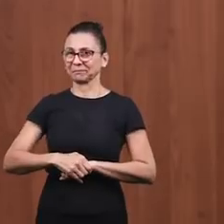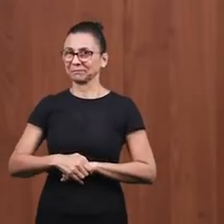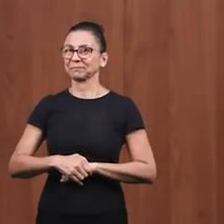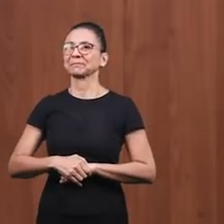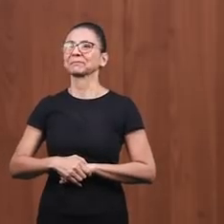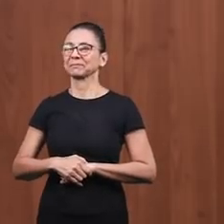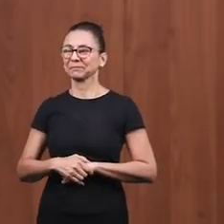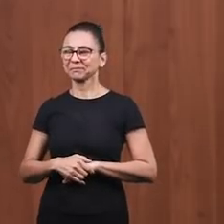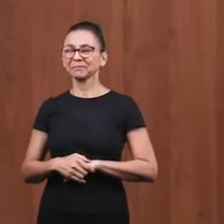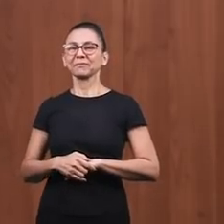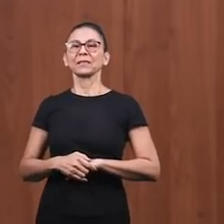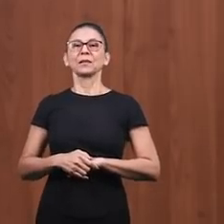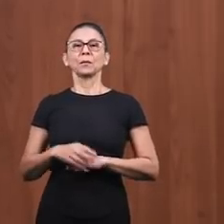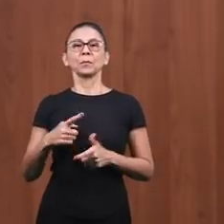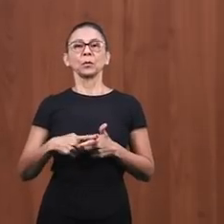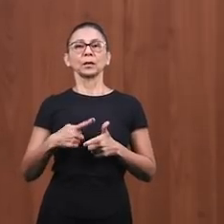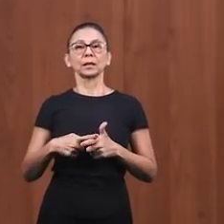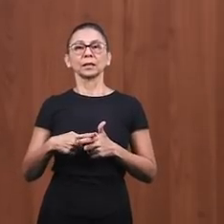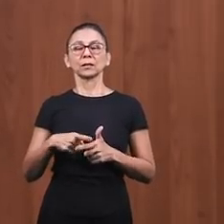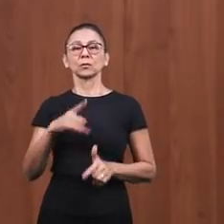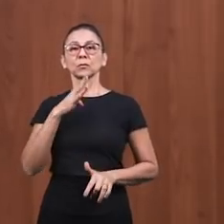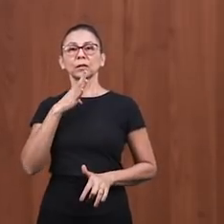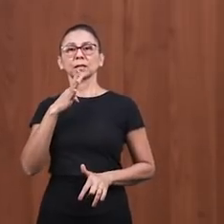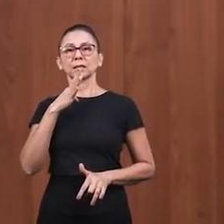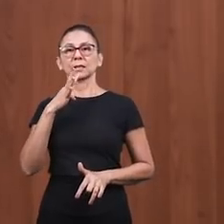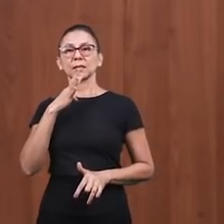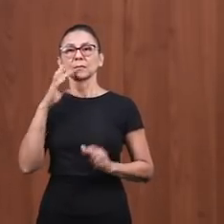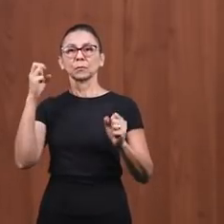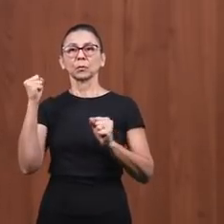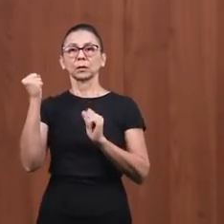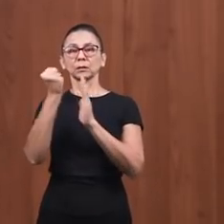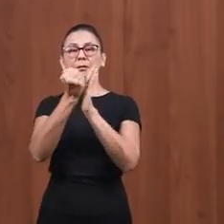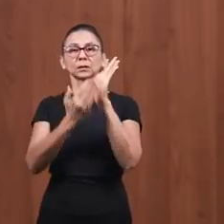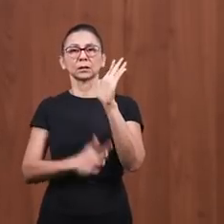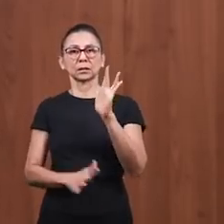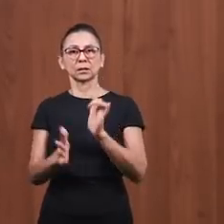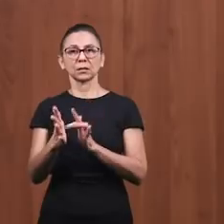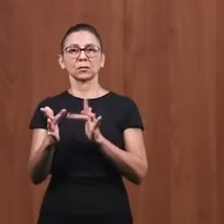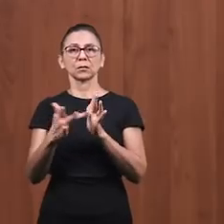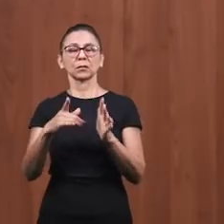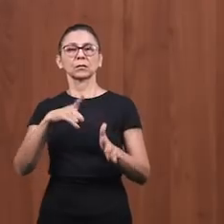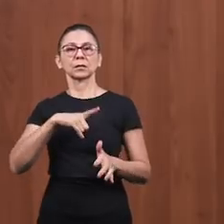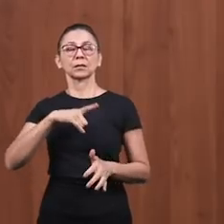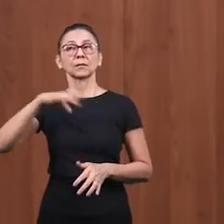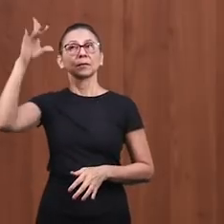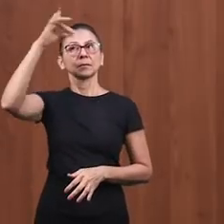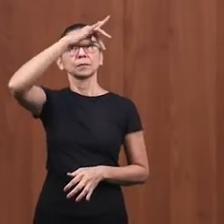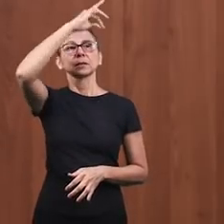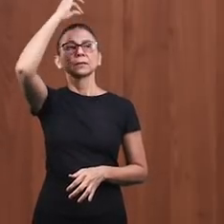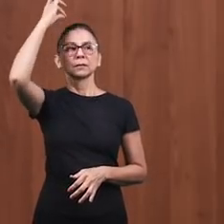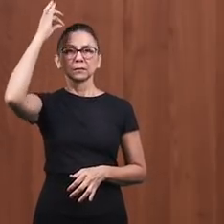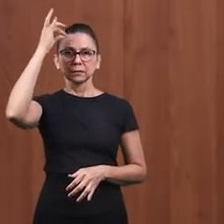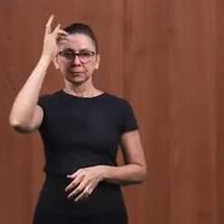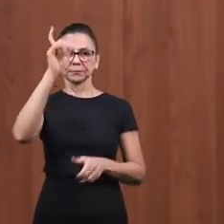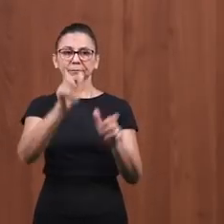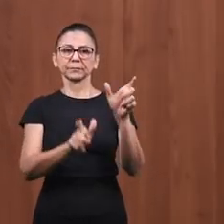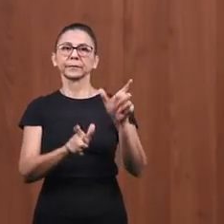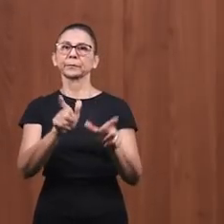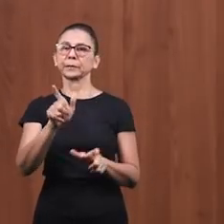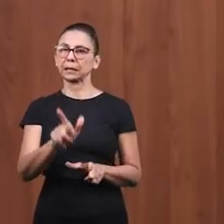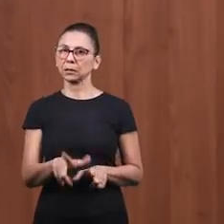Nós recebemos o Espírito Santo. Nós conhecemos o poder do sangue de Jesus. E nós temos muitas vidas